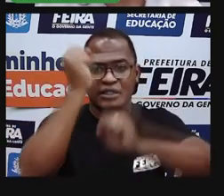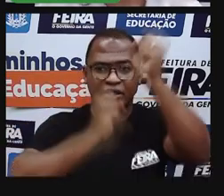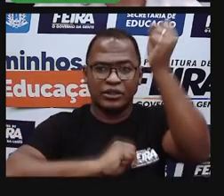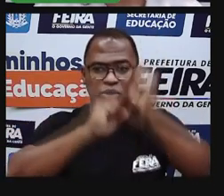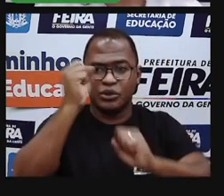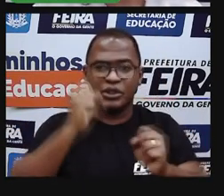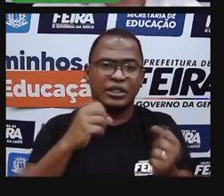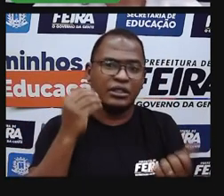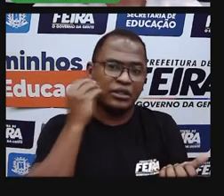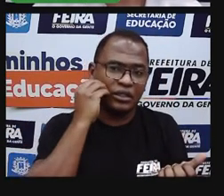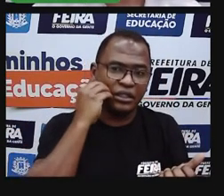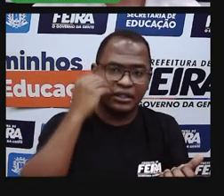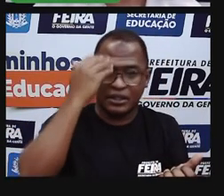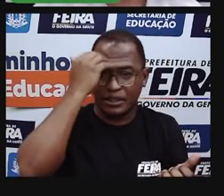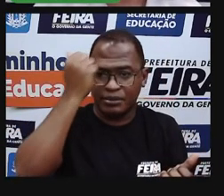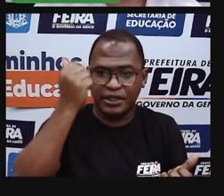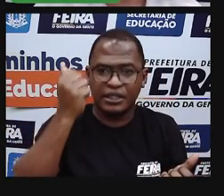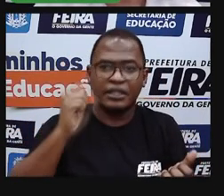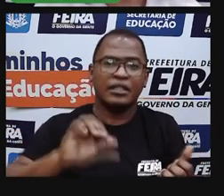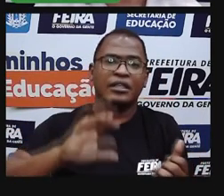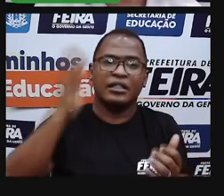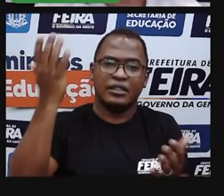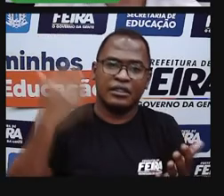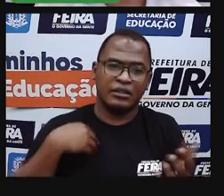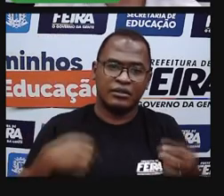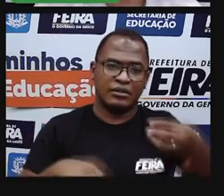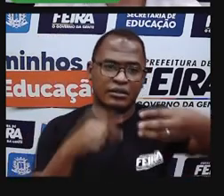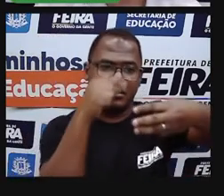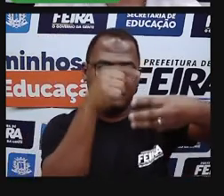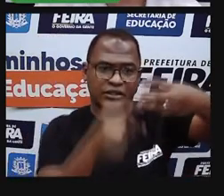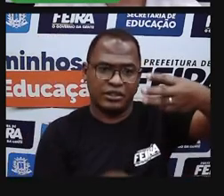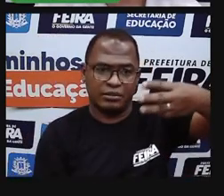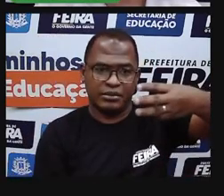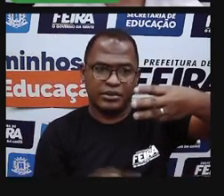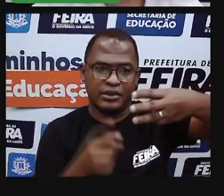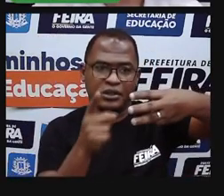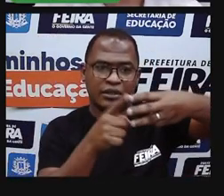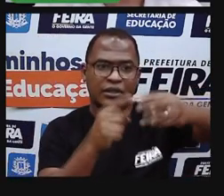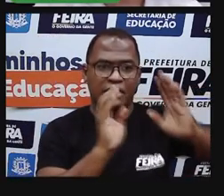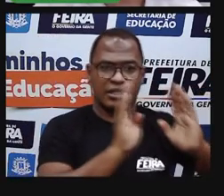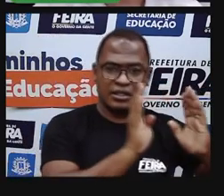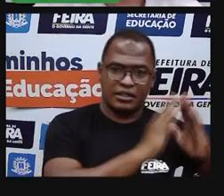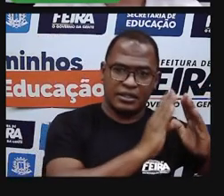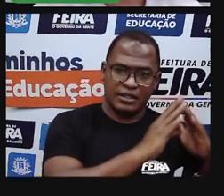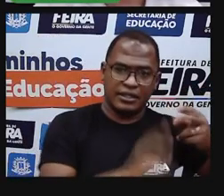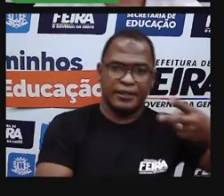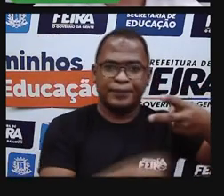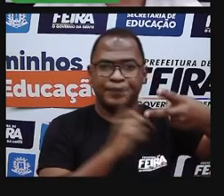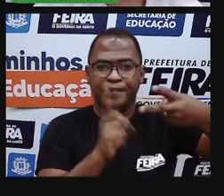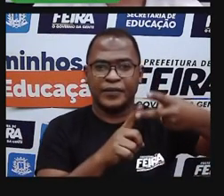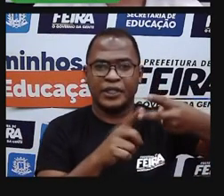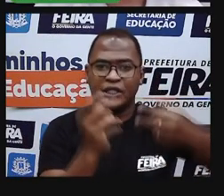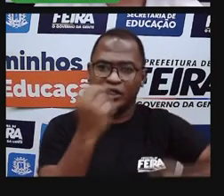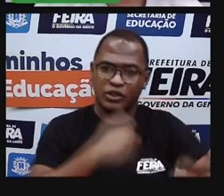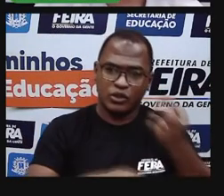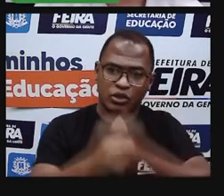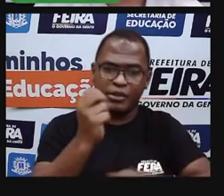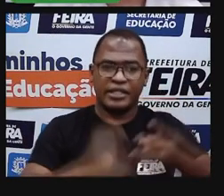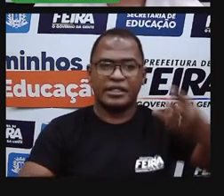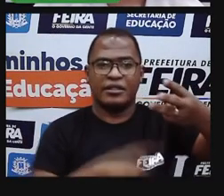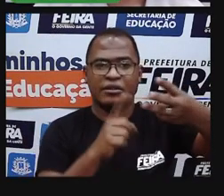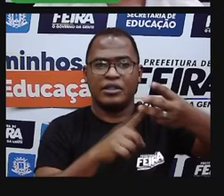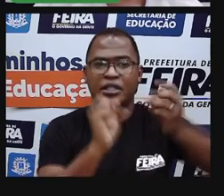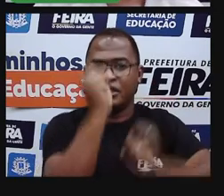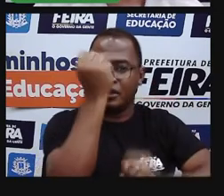a gente já sabe, né, que bairro residencial, a gente tem uma característica muito grande do predomínio das residências,